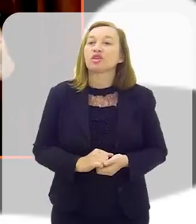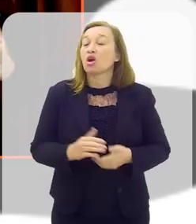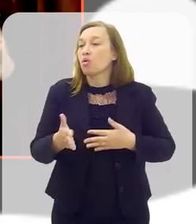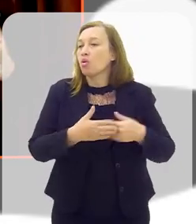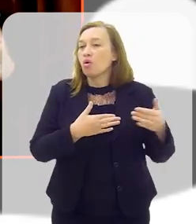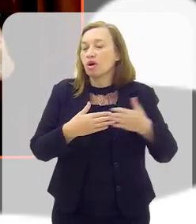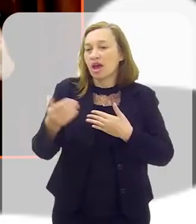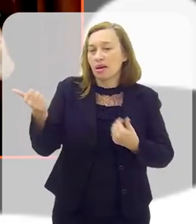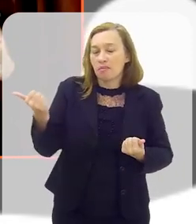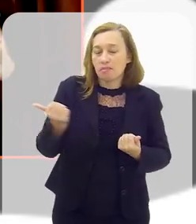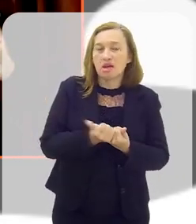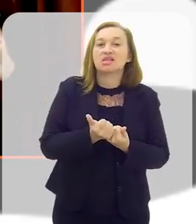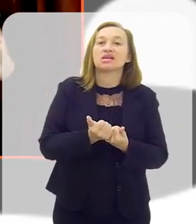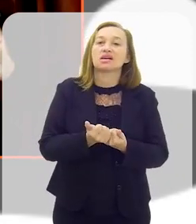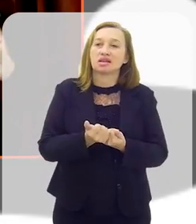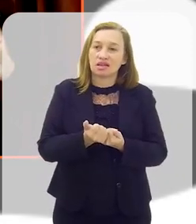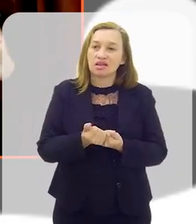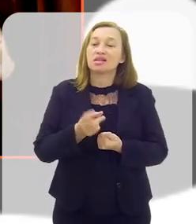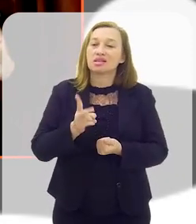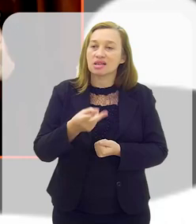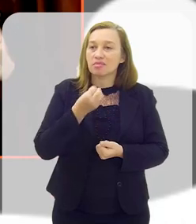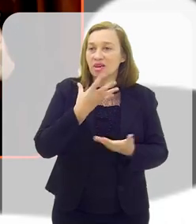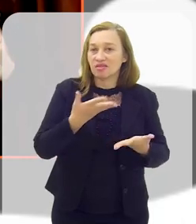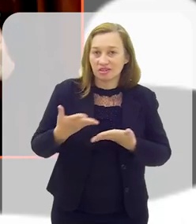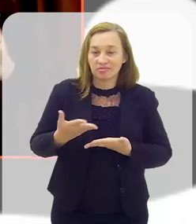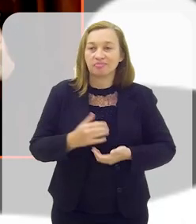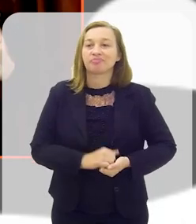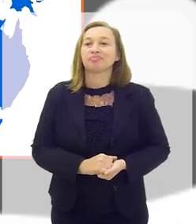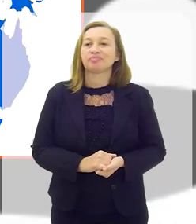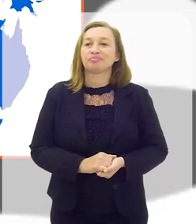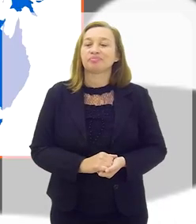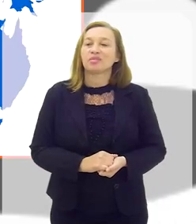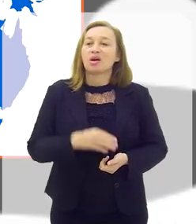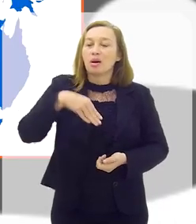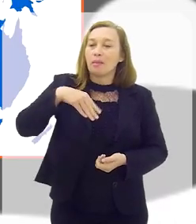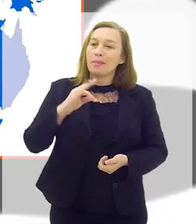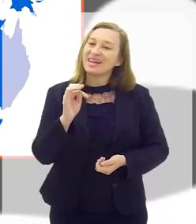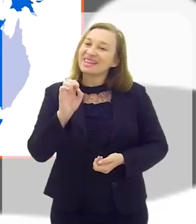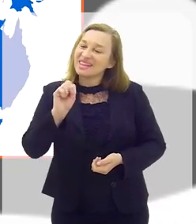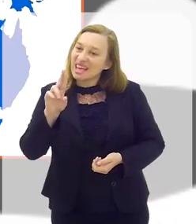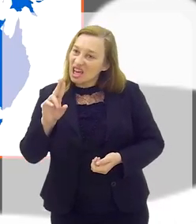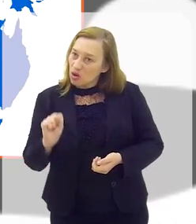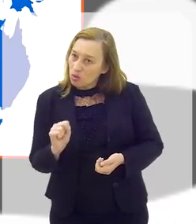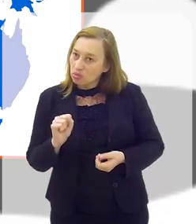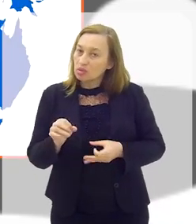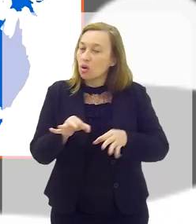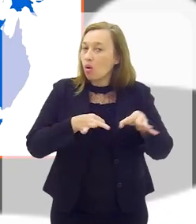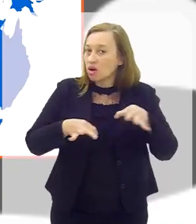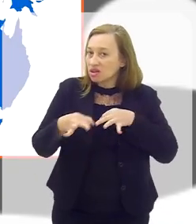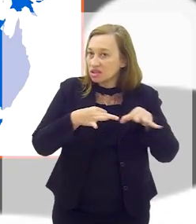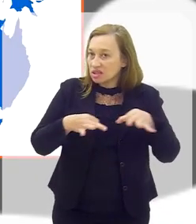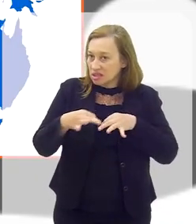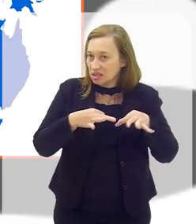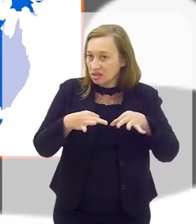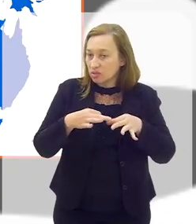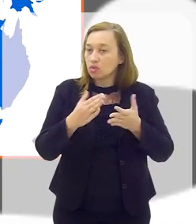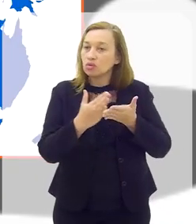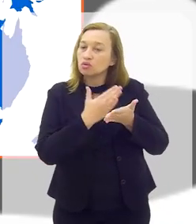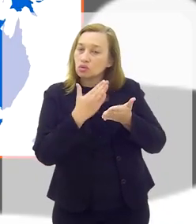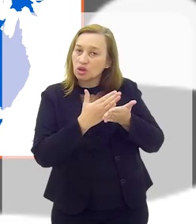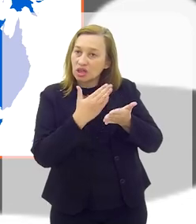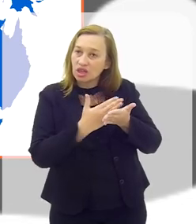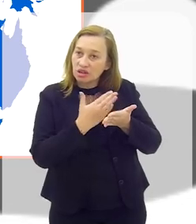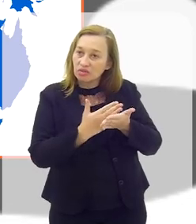Qualquer parceria que vier, é sempre muito boa. O Matheus Oliveira, ele é co-organizador do